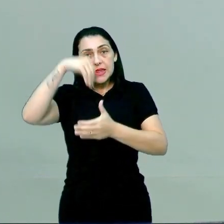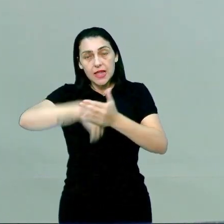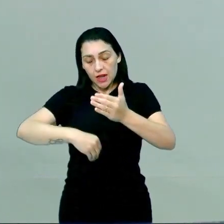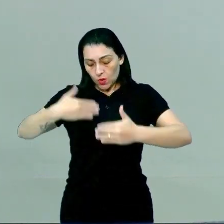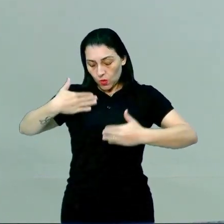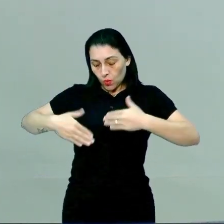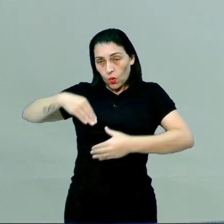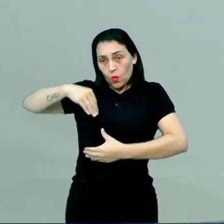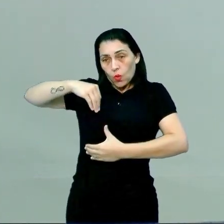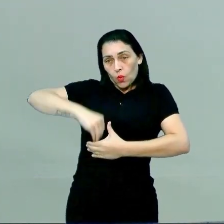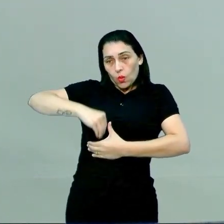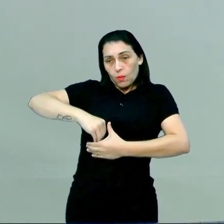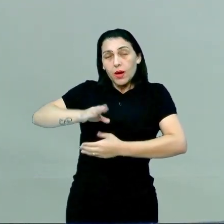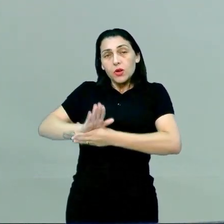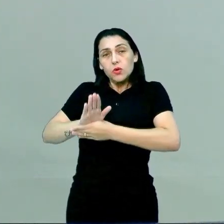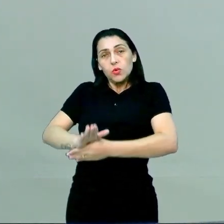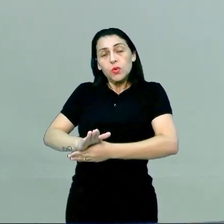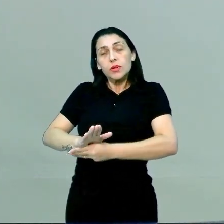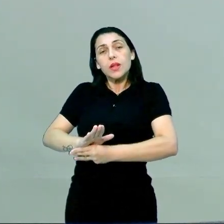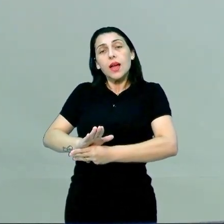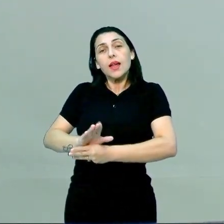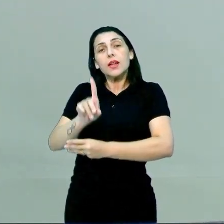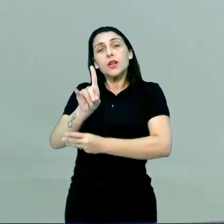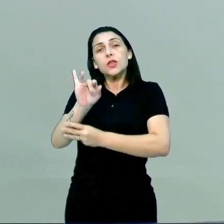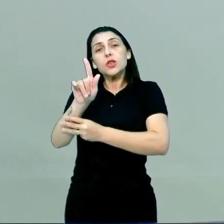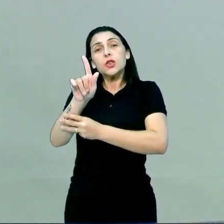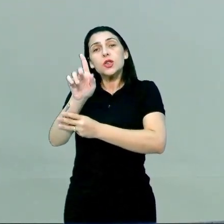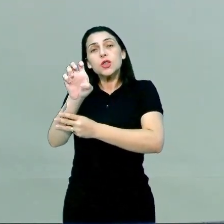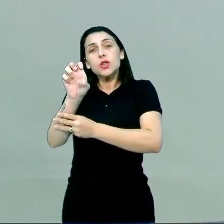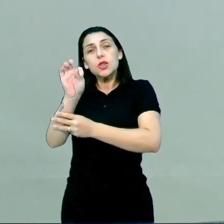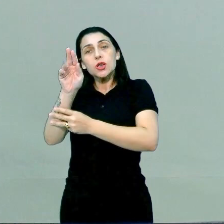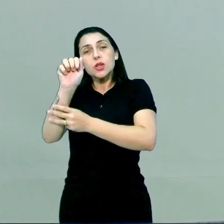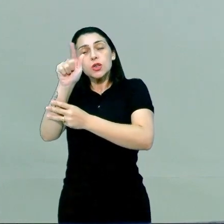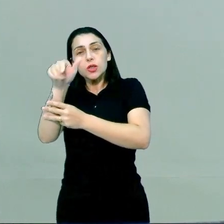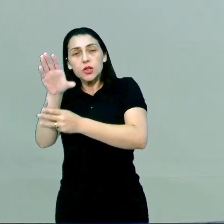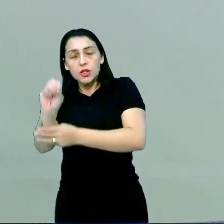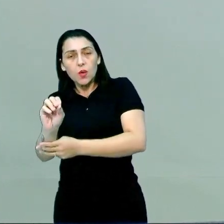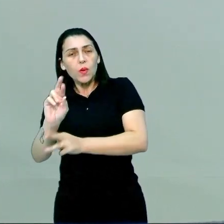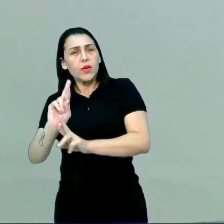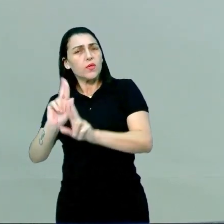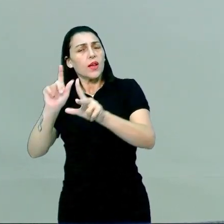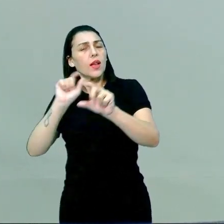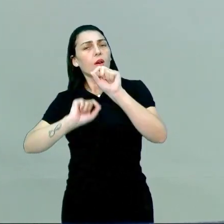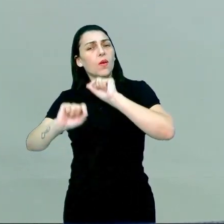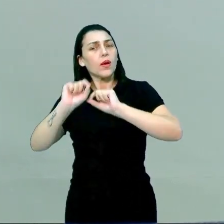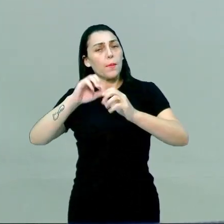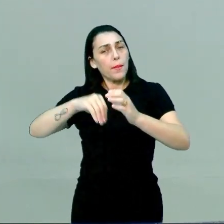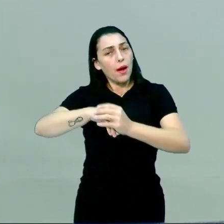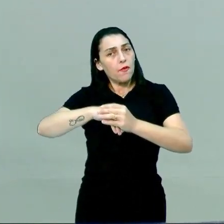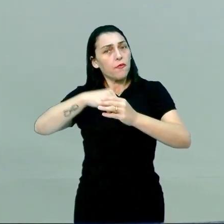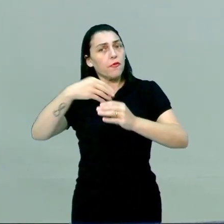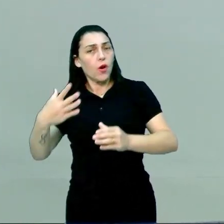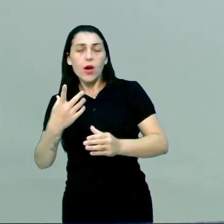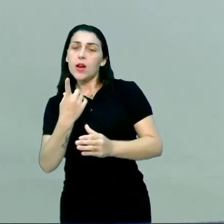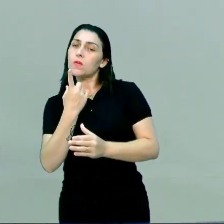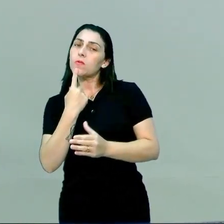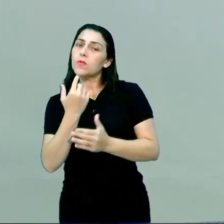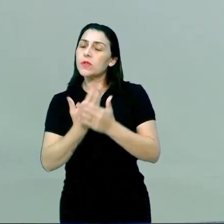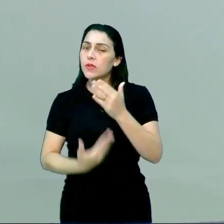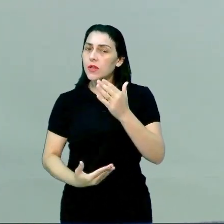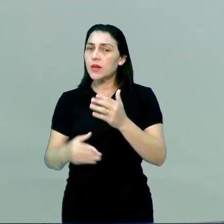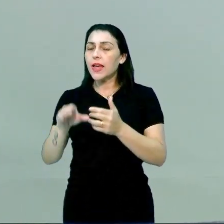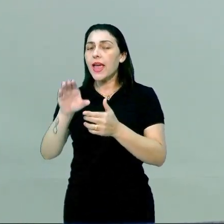do corpo, lá para ajudar a nossa digestão, tá certo? A diferença é o quê? Que ele vai liberar para fora do sangue